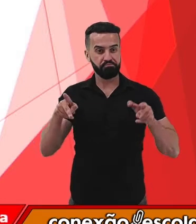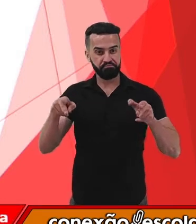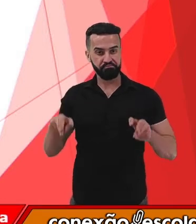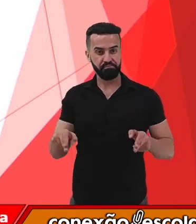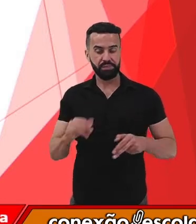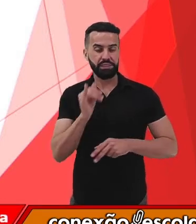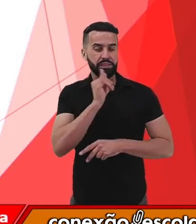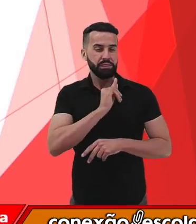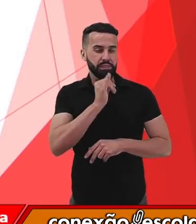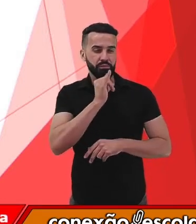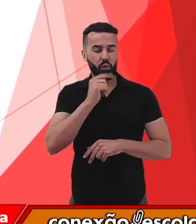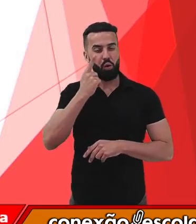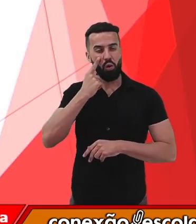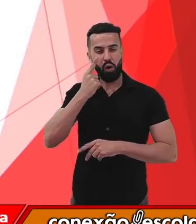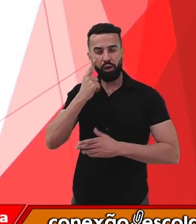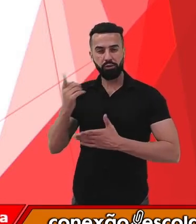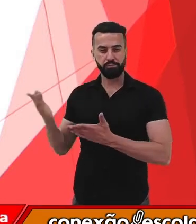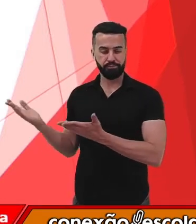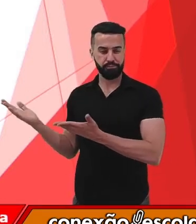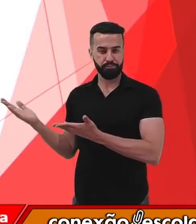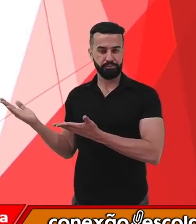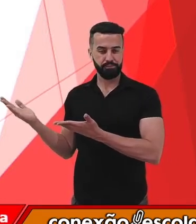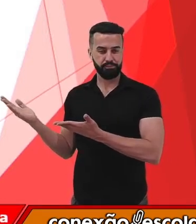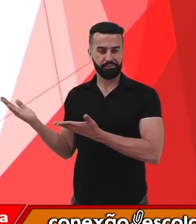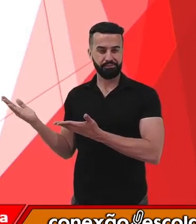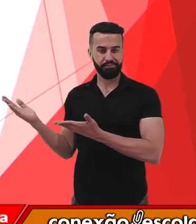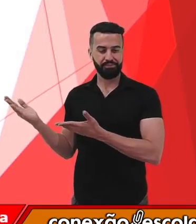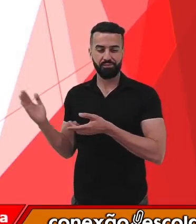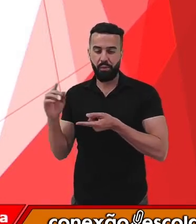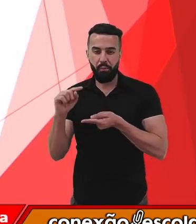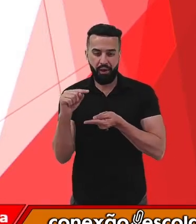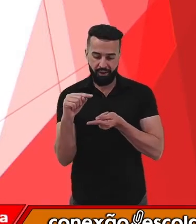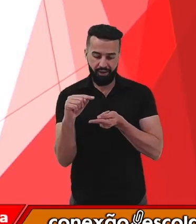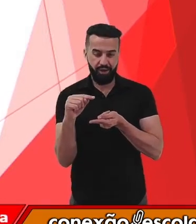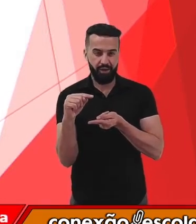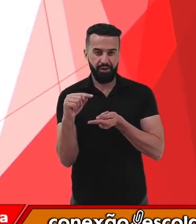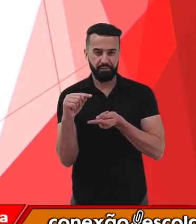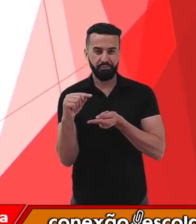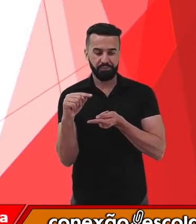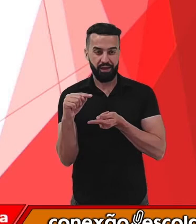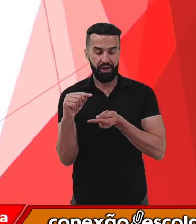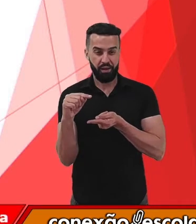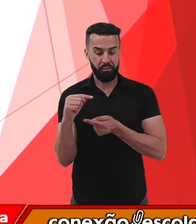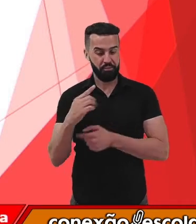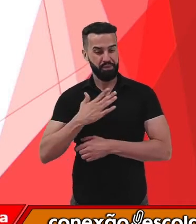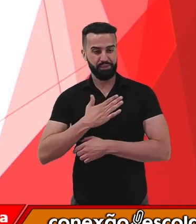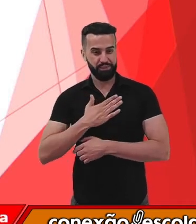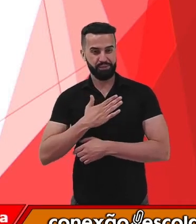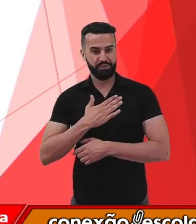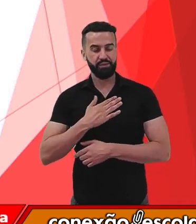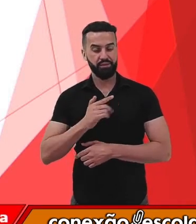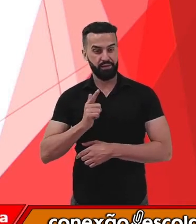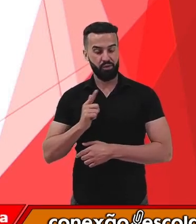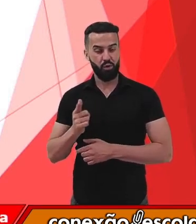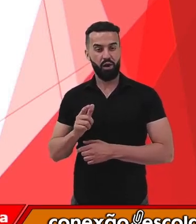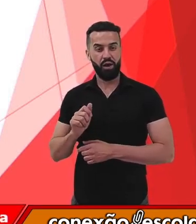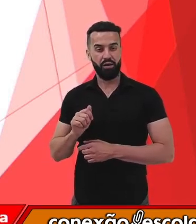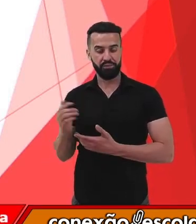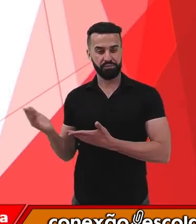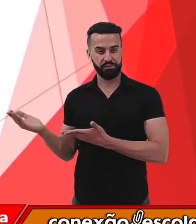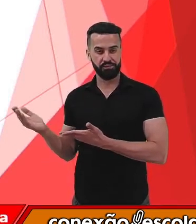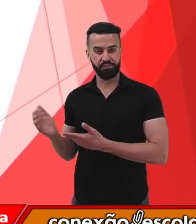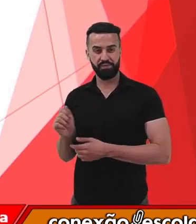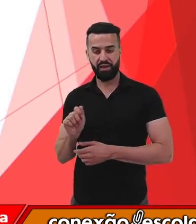Eu mostro aqui pra você algumas mudinhas, alguns pedaços de algumas plantas do meu quintal. Eu tenho aqui o alecrim,